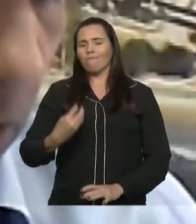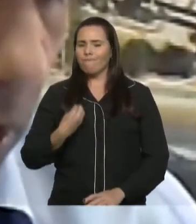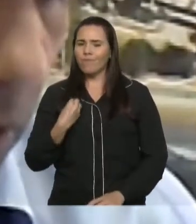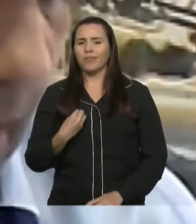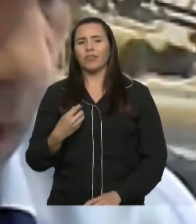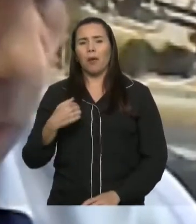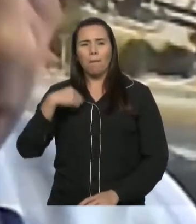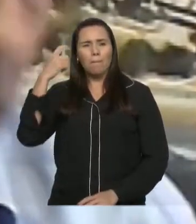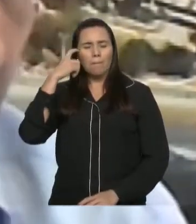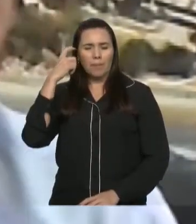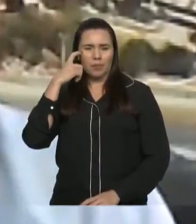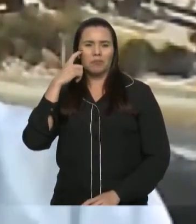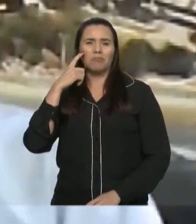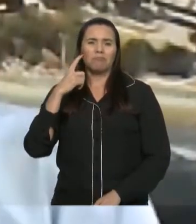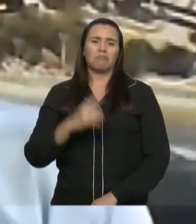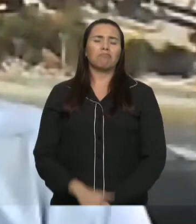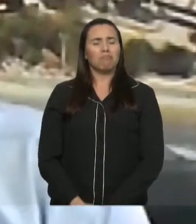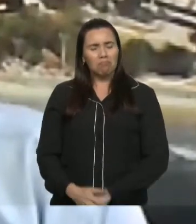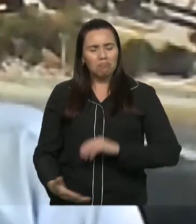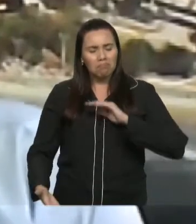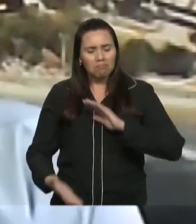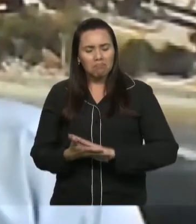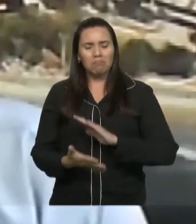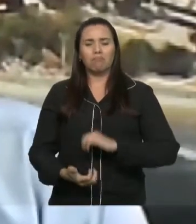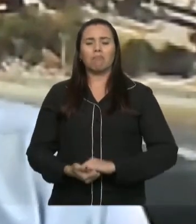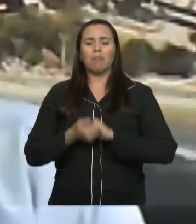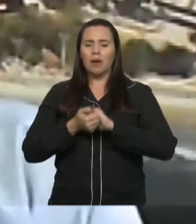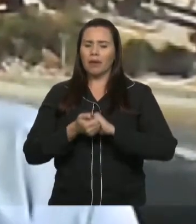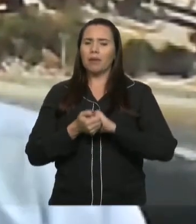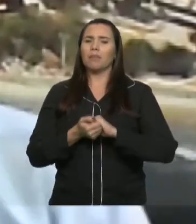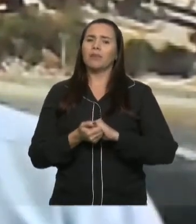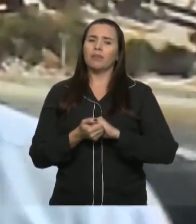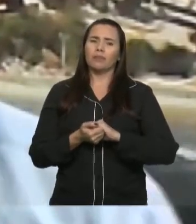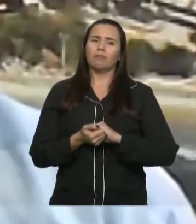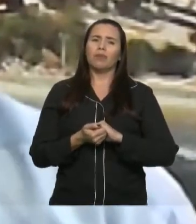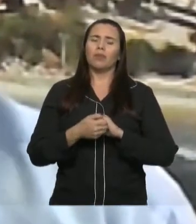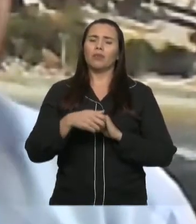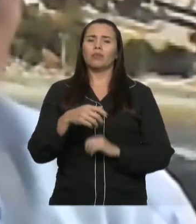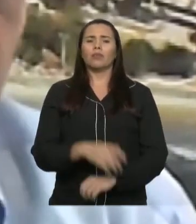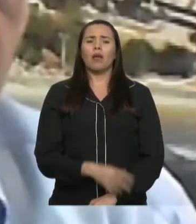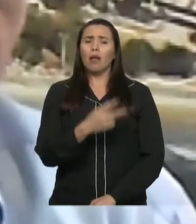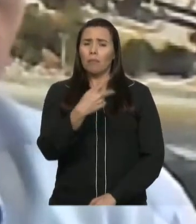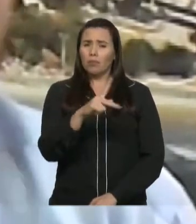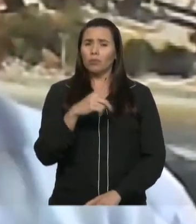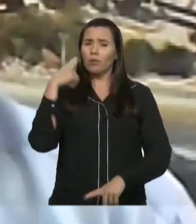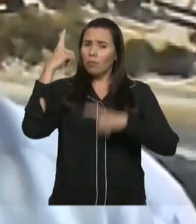momento, para as mulheres. Então, mais uma vez, parabenizar pela sensibilidade e pela apresentação do projeto. Meu voto é simples. Obrigado. Obrigado.